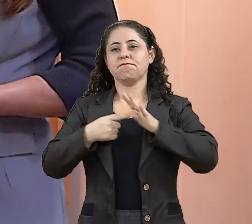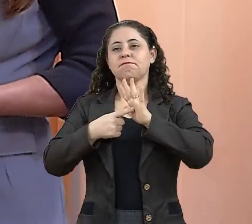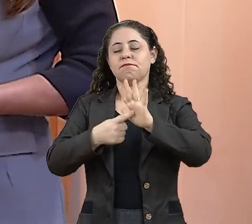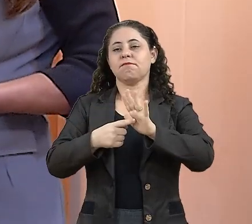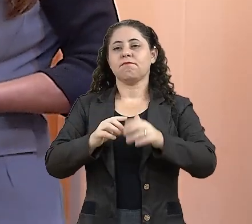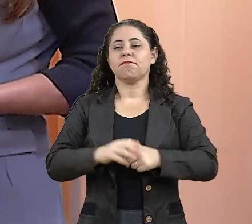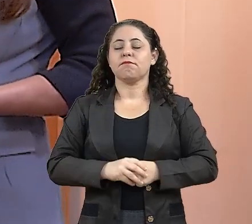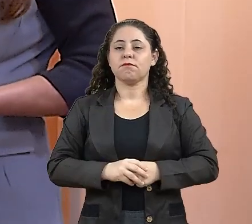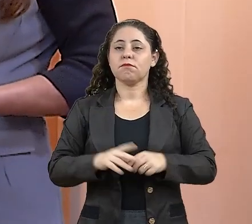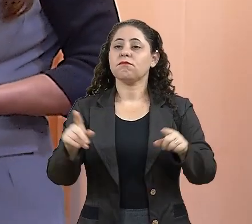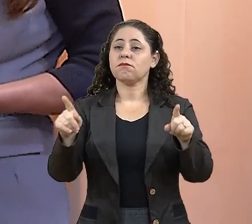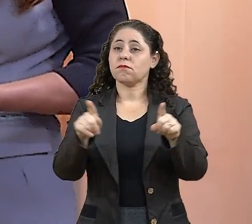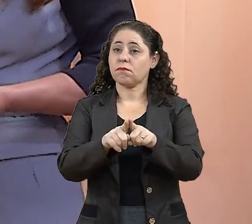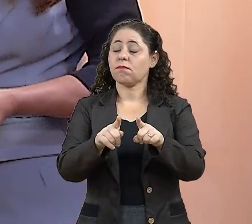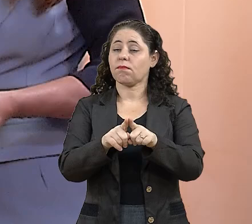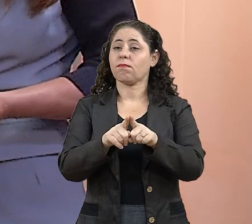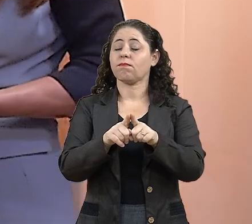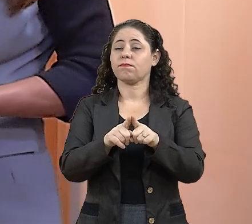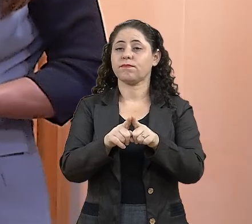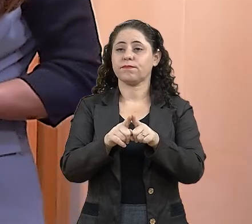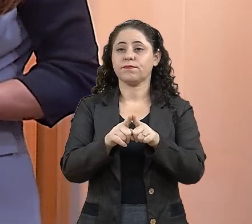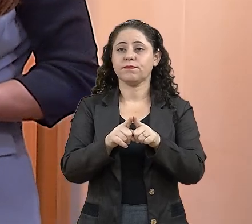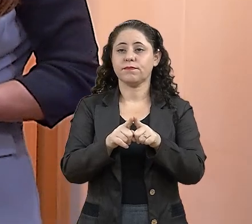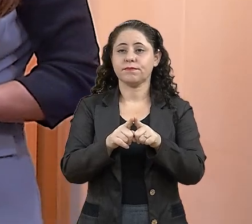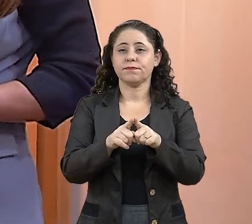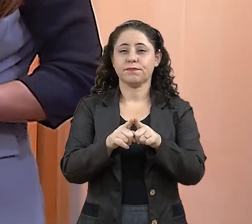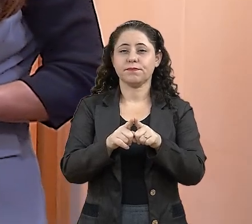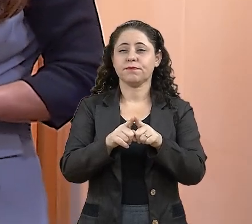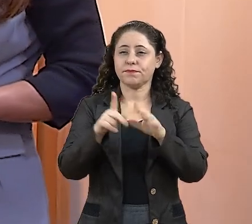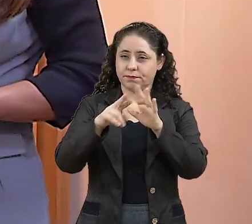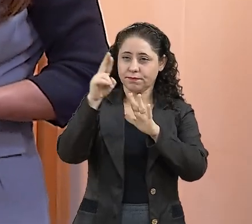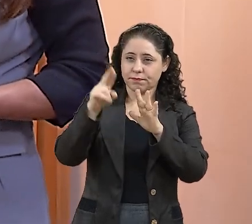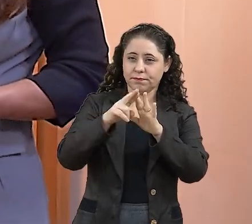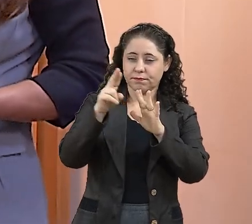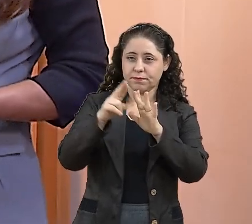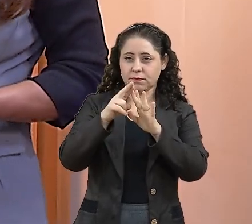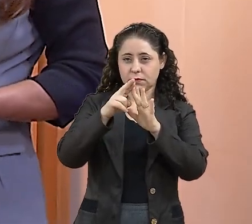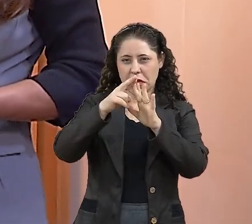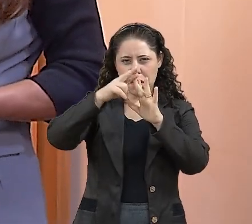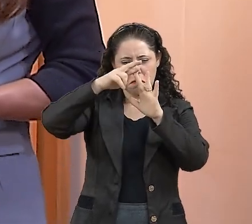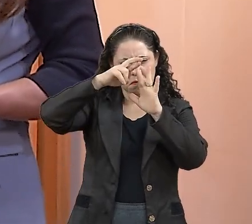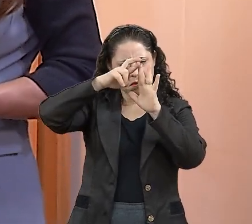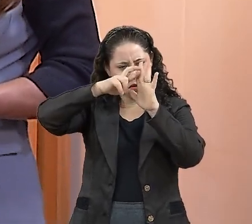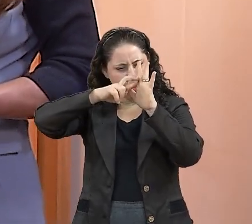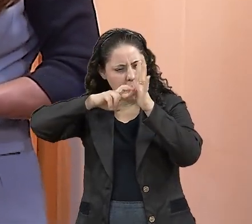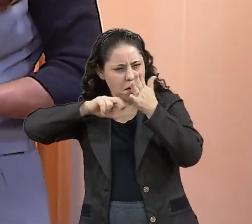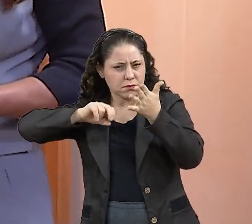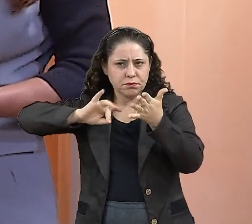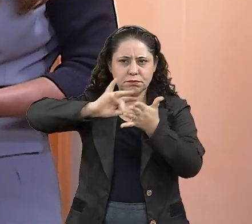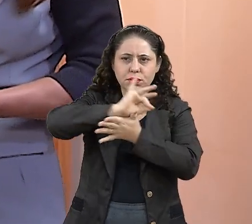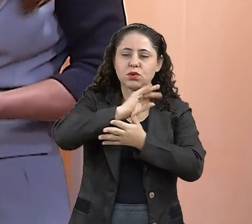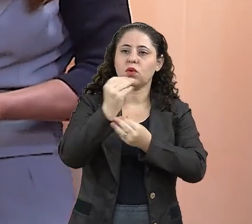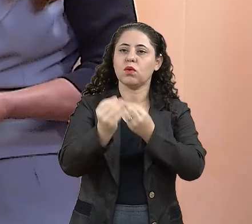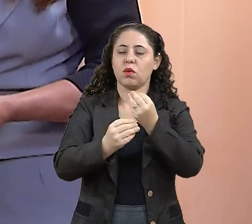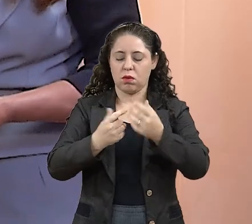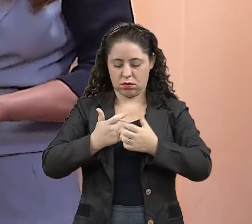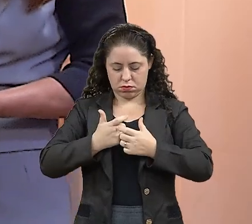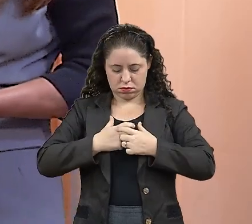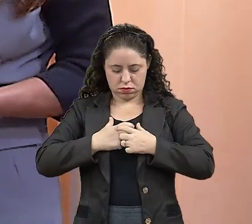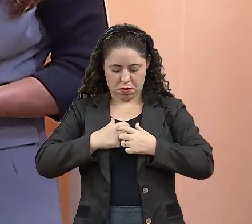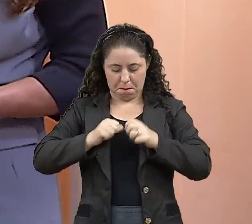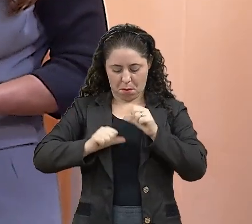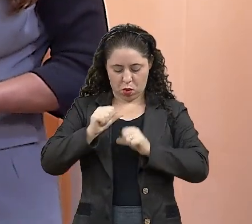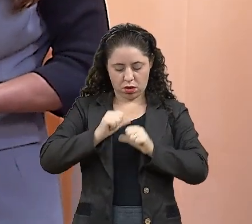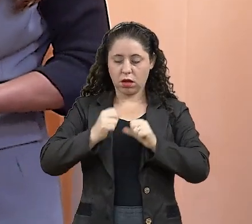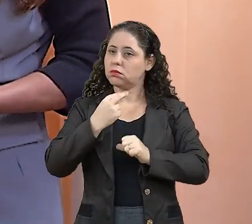E aqui também, lá na resolução, que regulamentou como teria que ser essa medalha, ela não pode ser